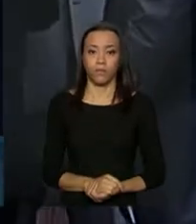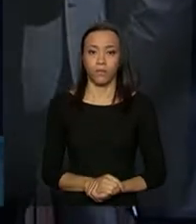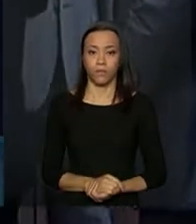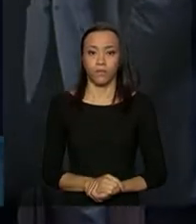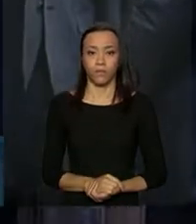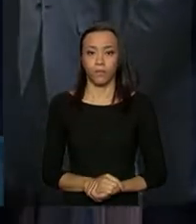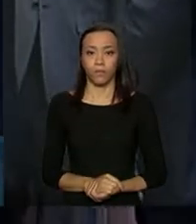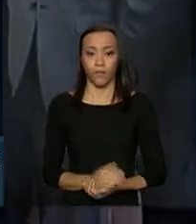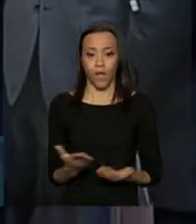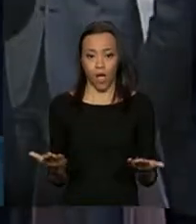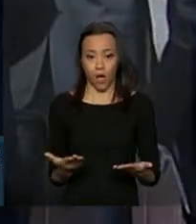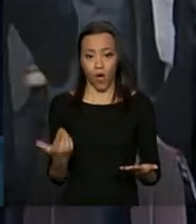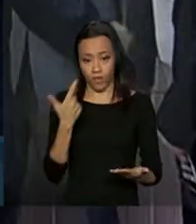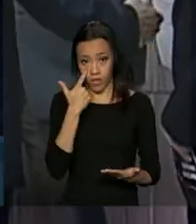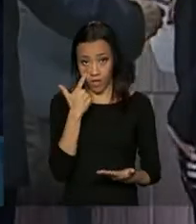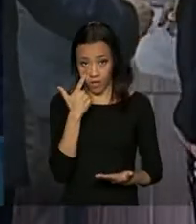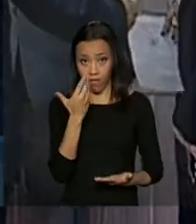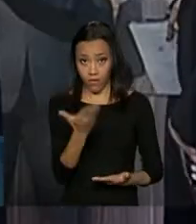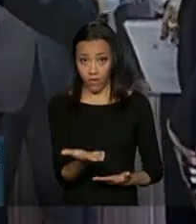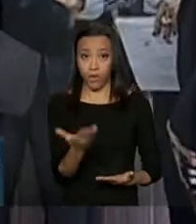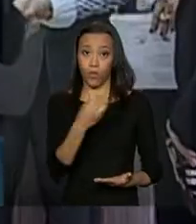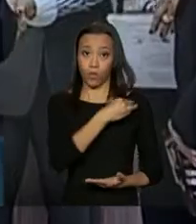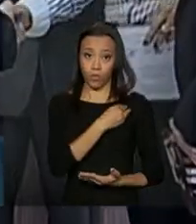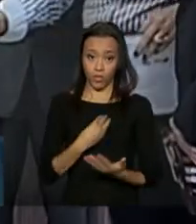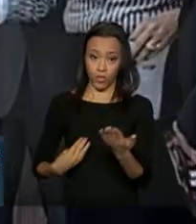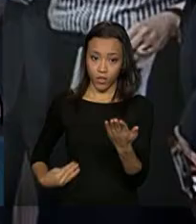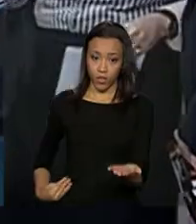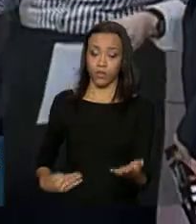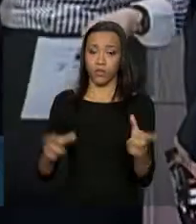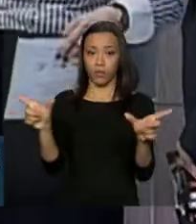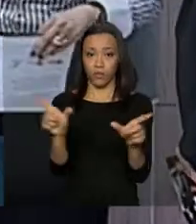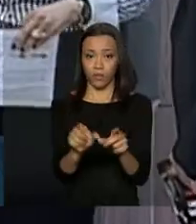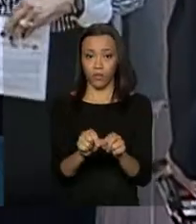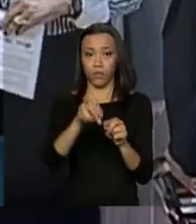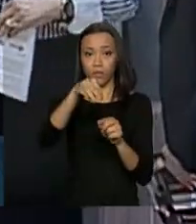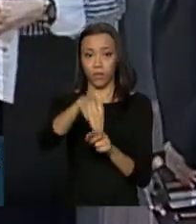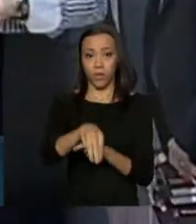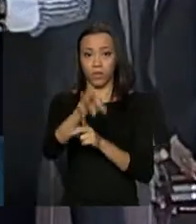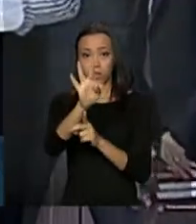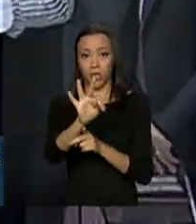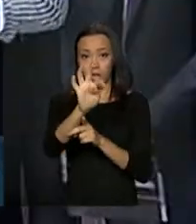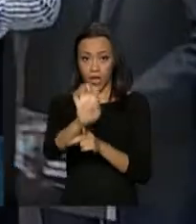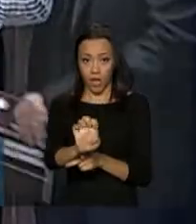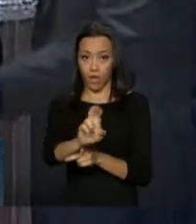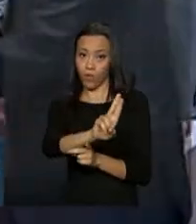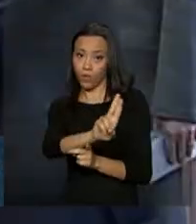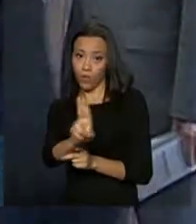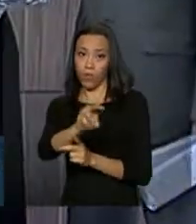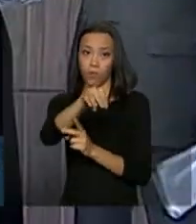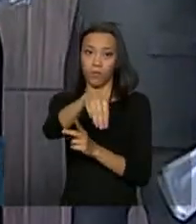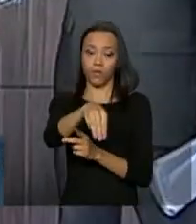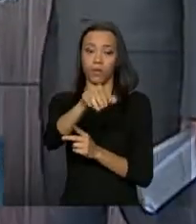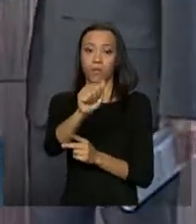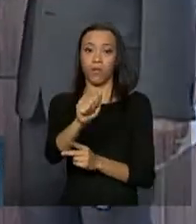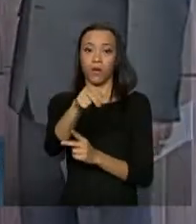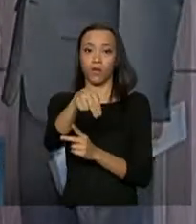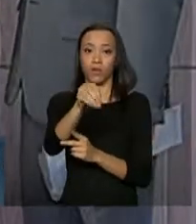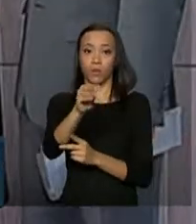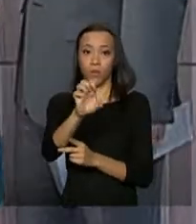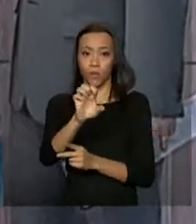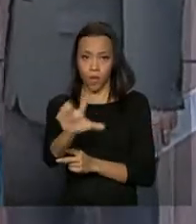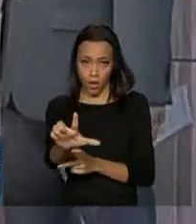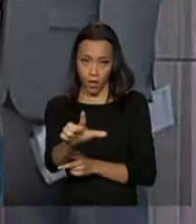Aí o ministro do Trabalho, Manuel Dias, acabou de descerrar essa placa